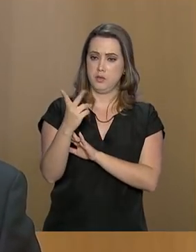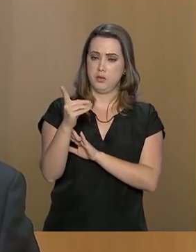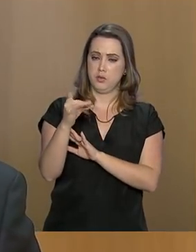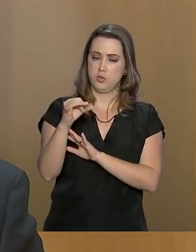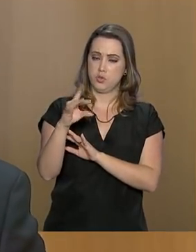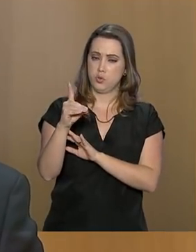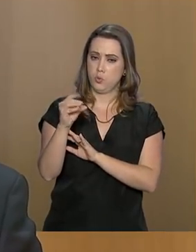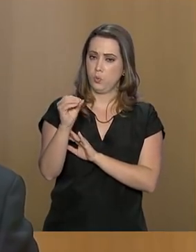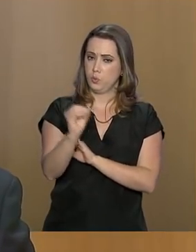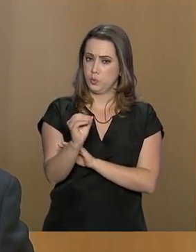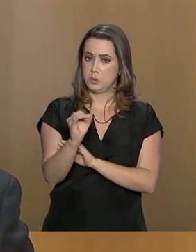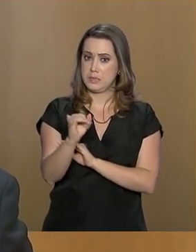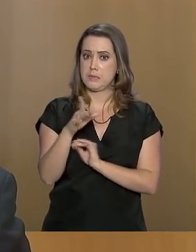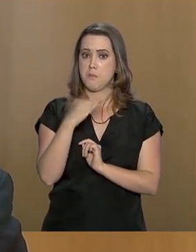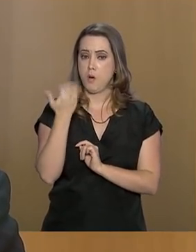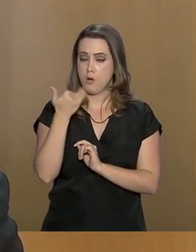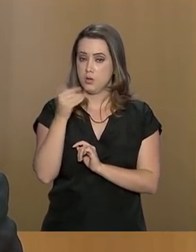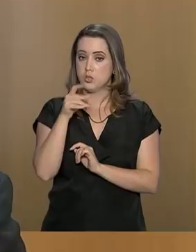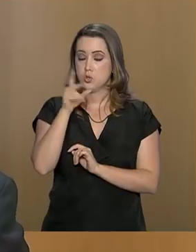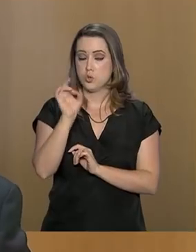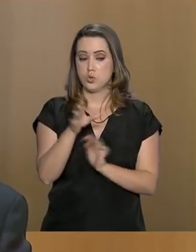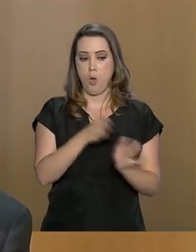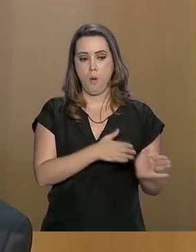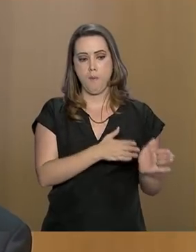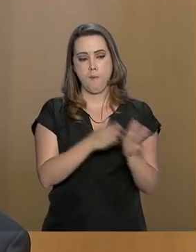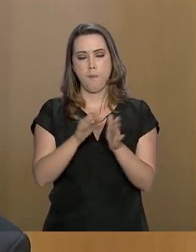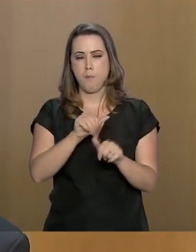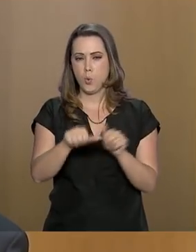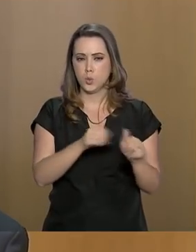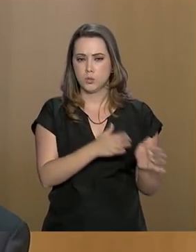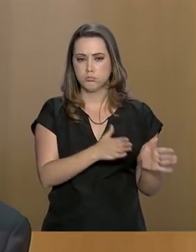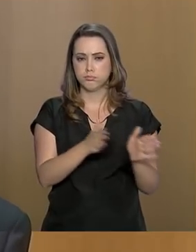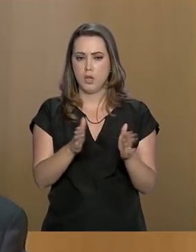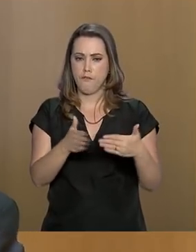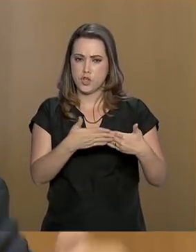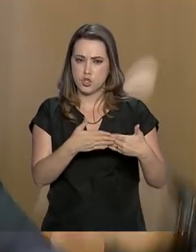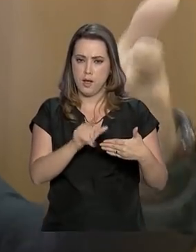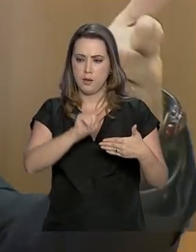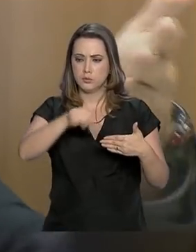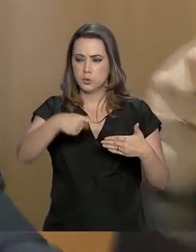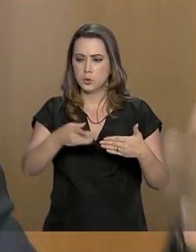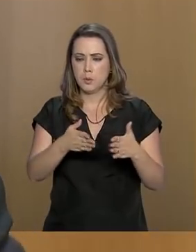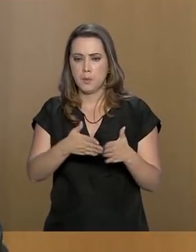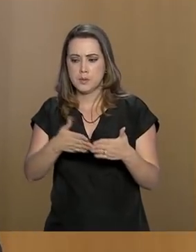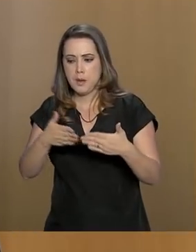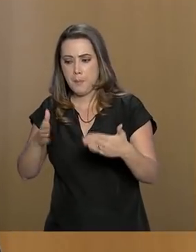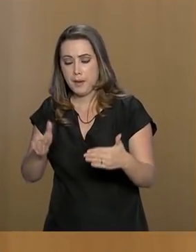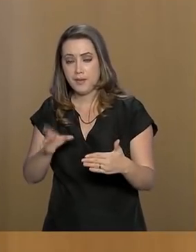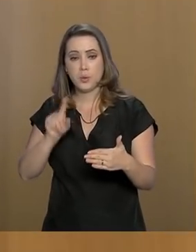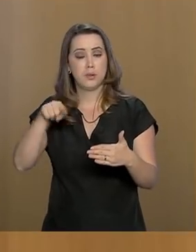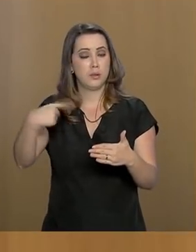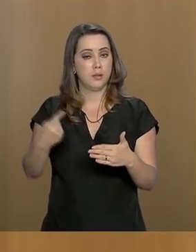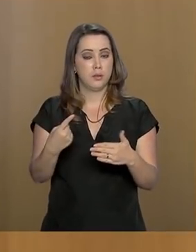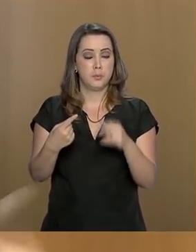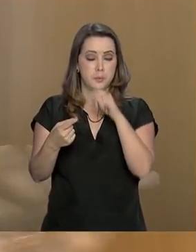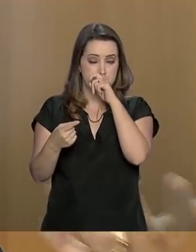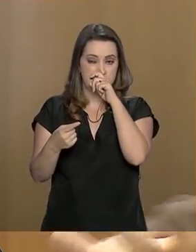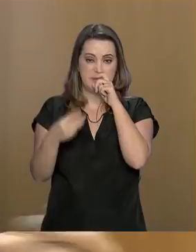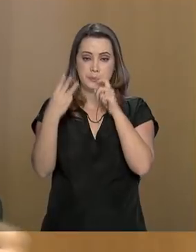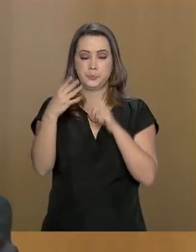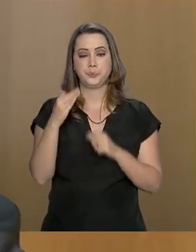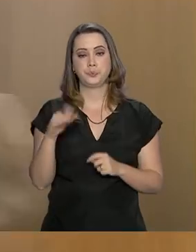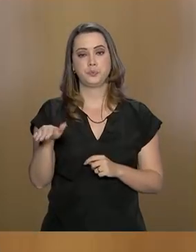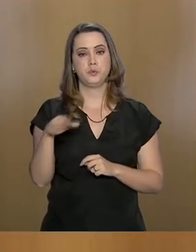morte, o condenado só poderá progredir de regime, do fechado para o semiaberto, por exemplo, após cumprir três